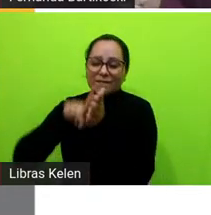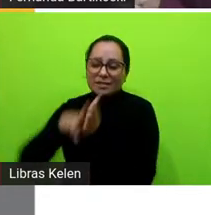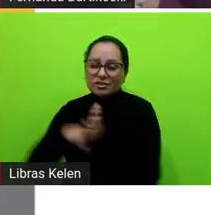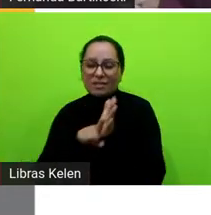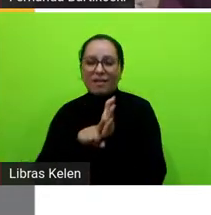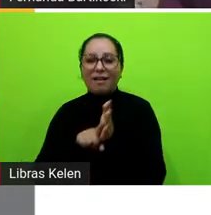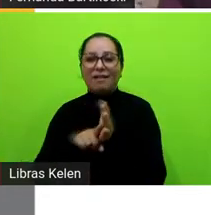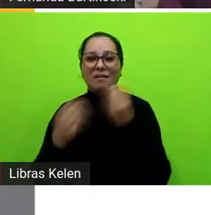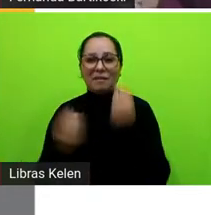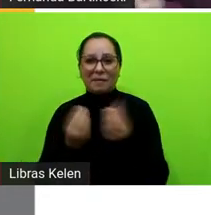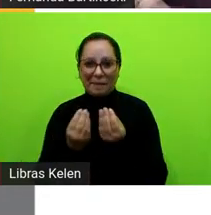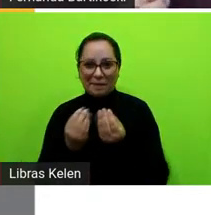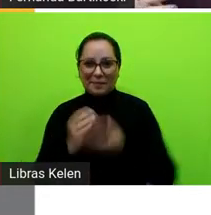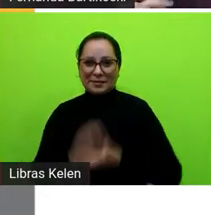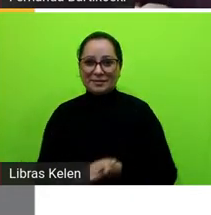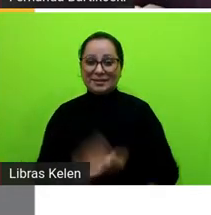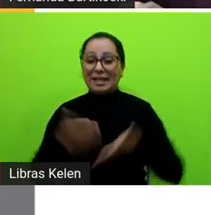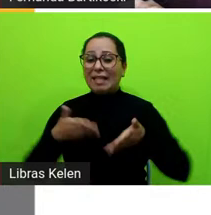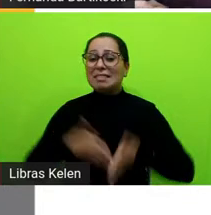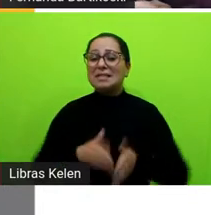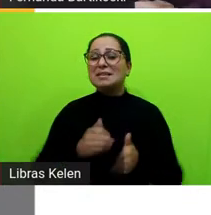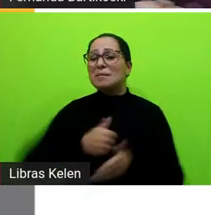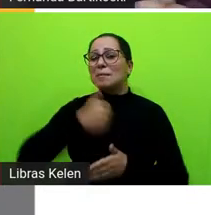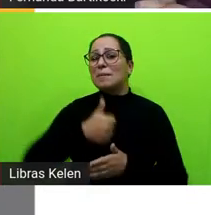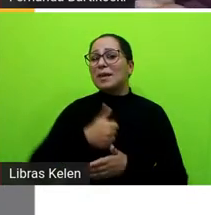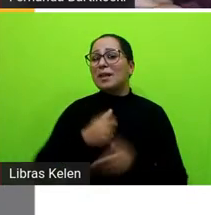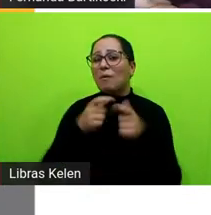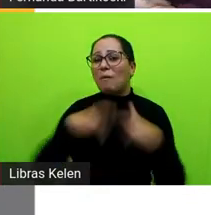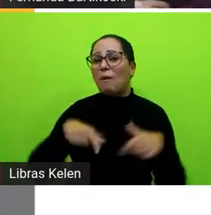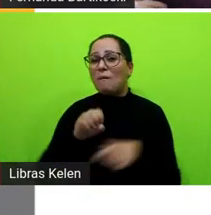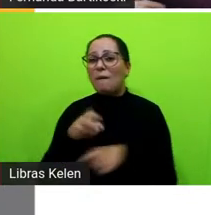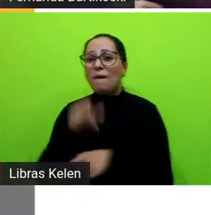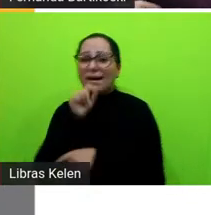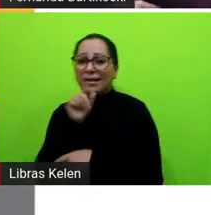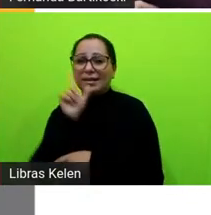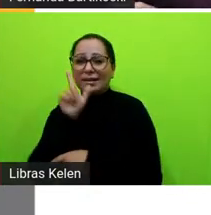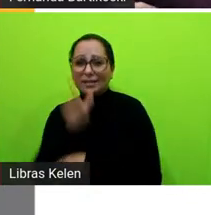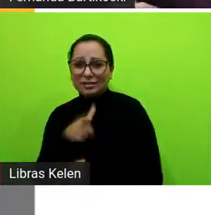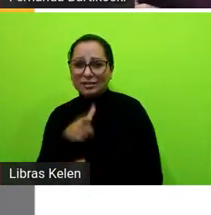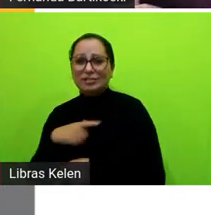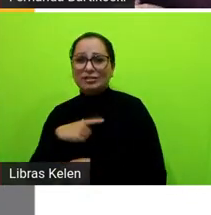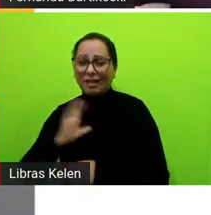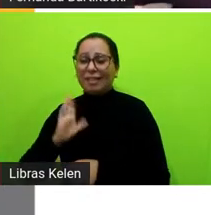nasceu primeiro o ovo ou a galinha já teria um enigma bem com a temática